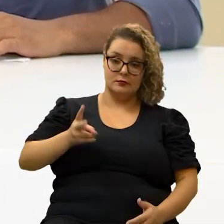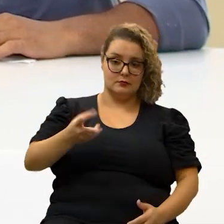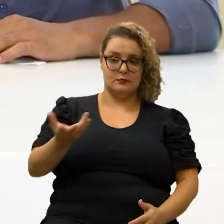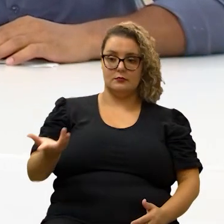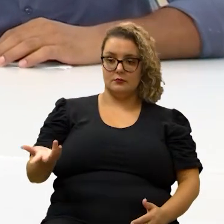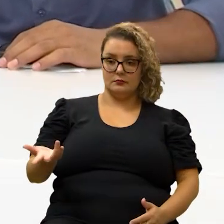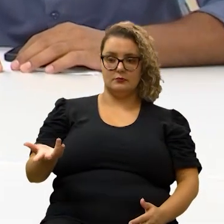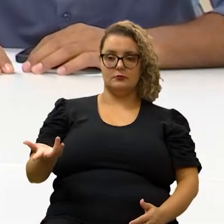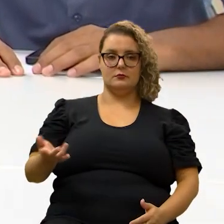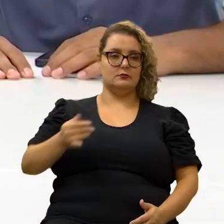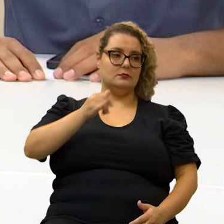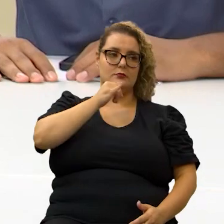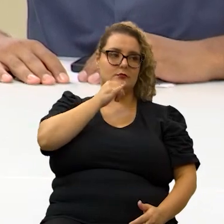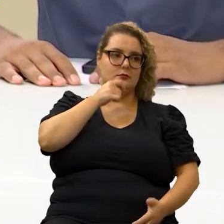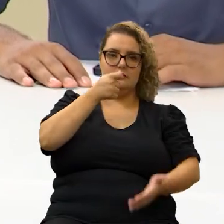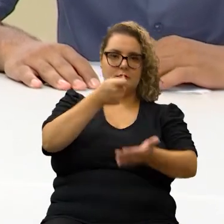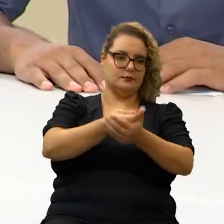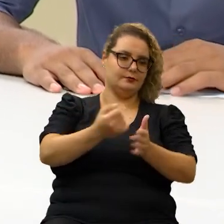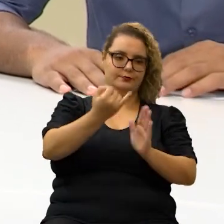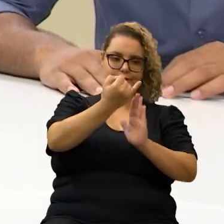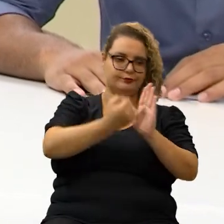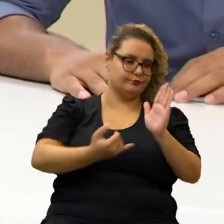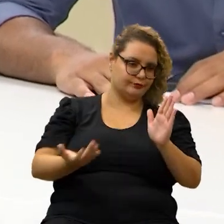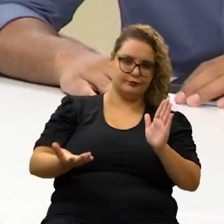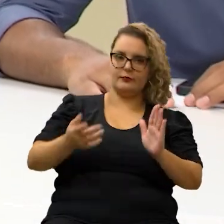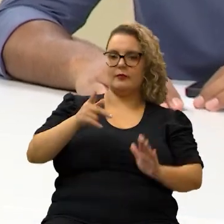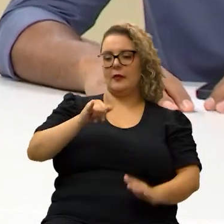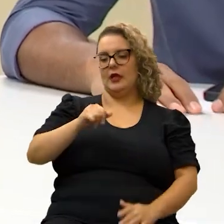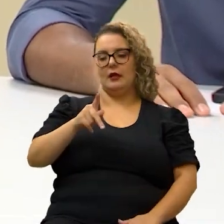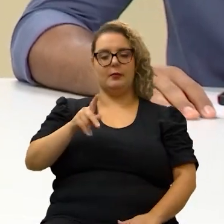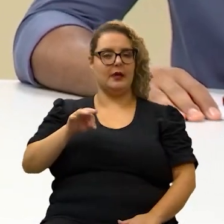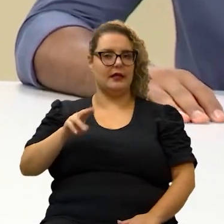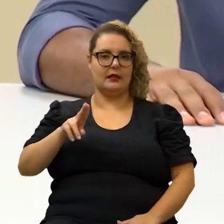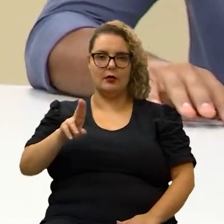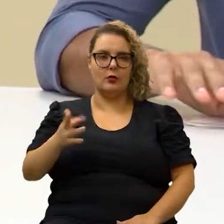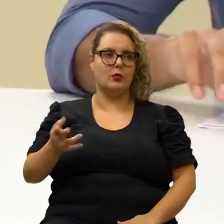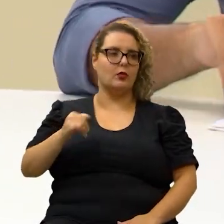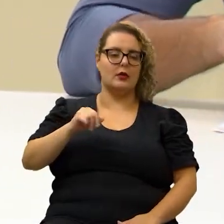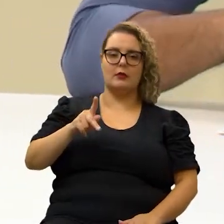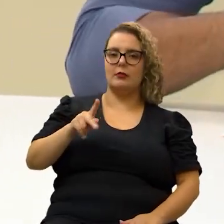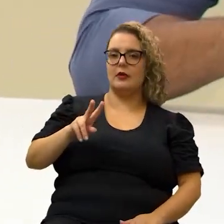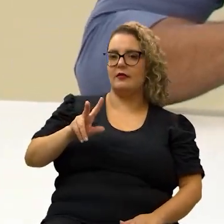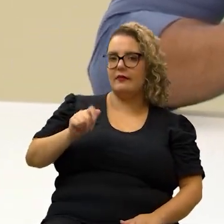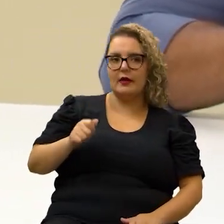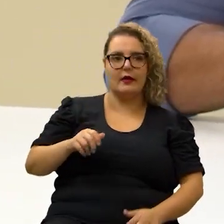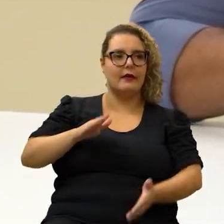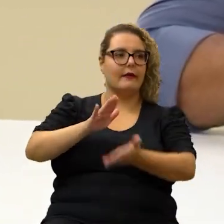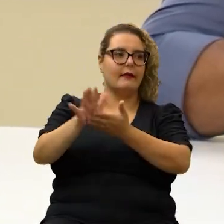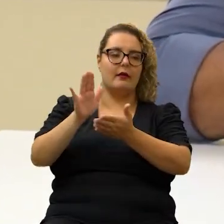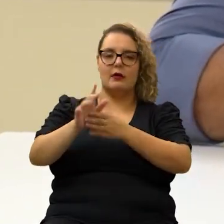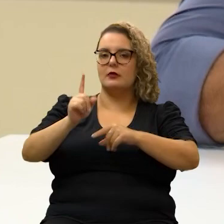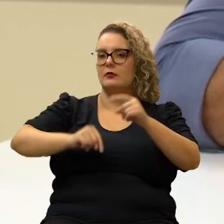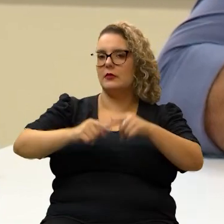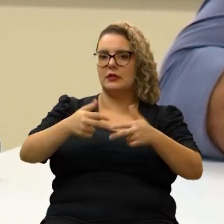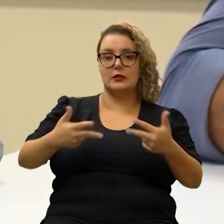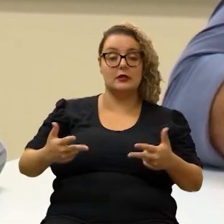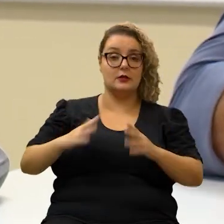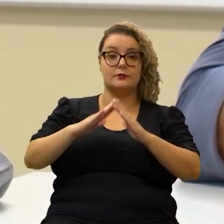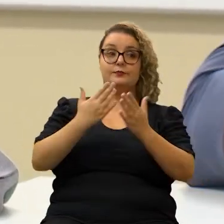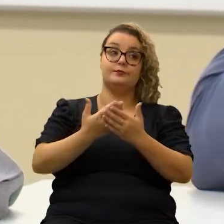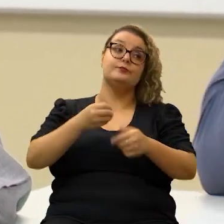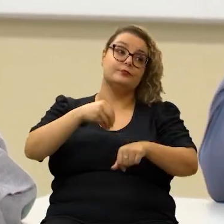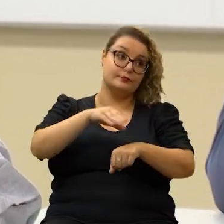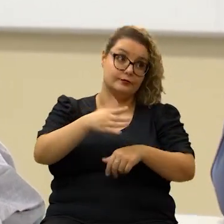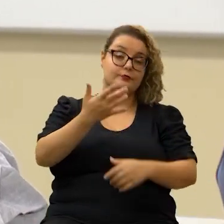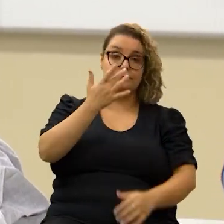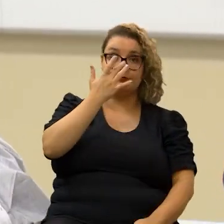por exemplo, impostos, IPTU, IPVA gasto com material escolar, matrícula, etc. Então,